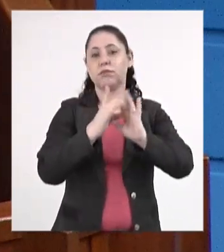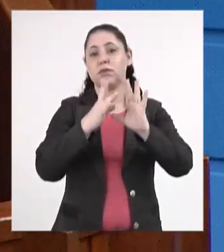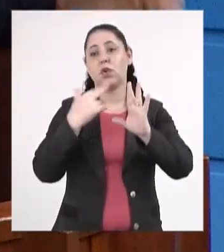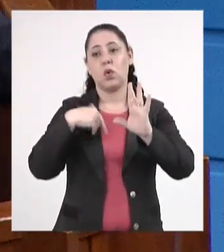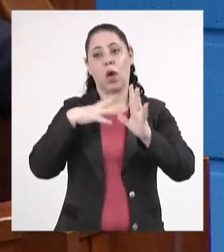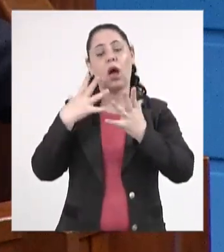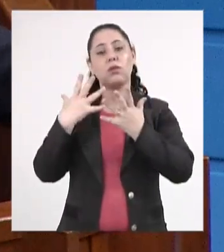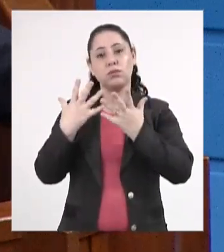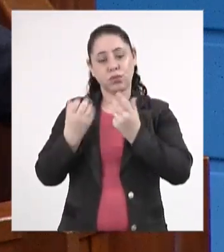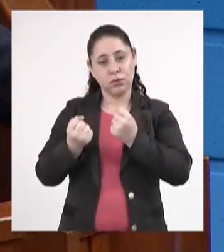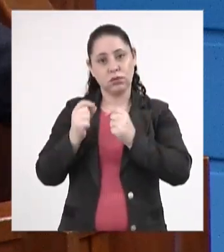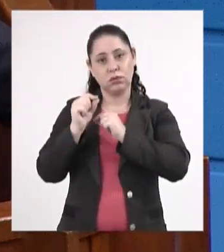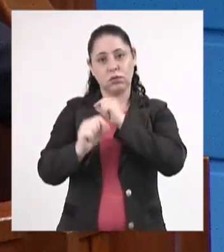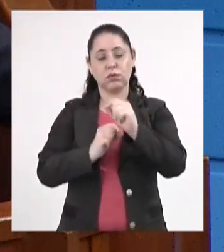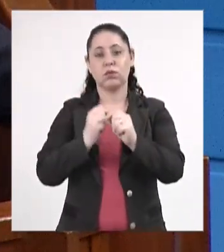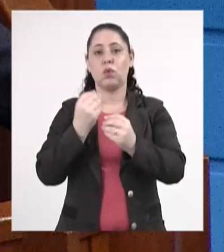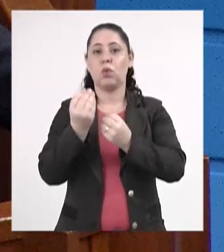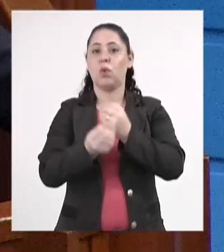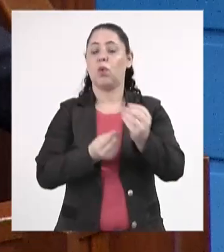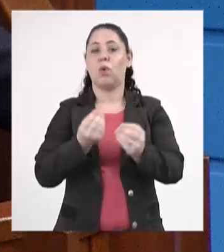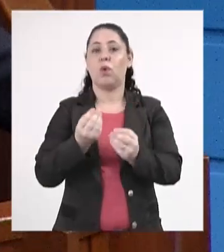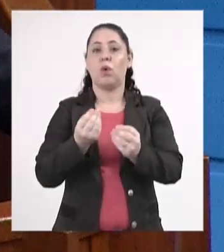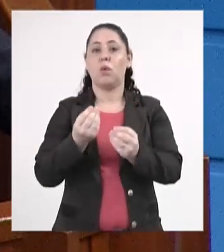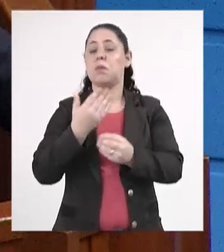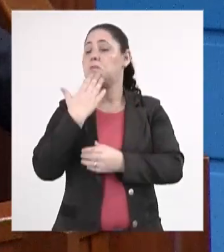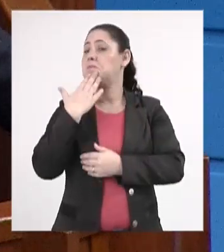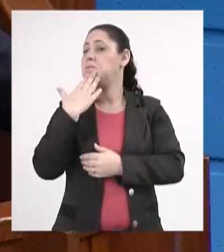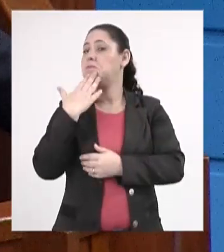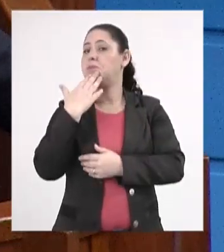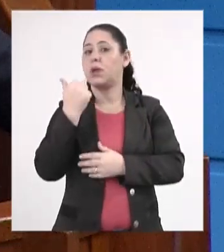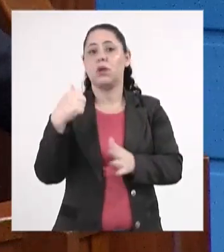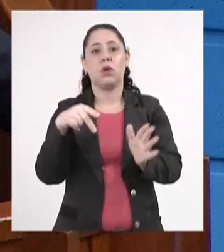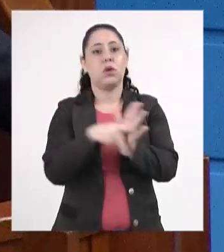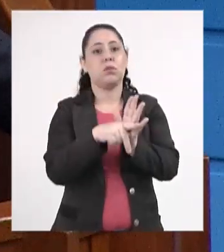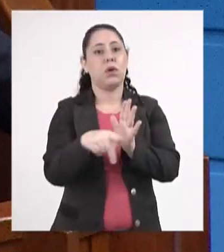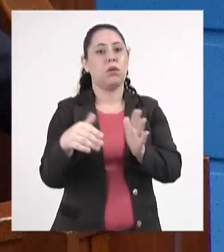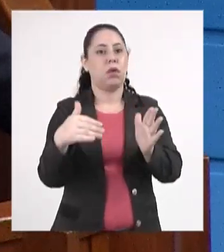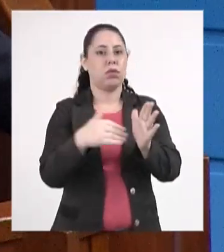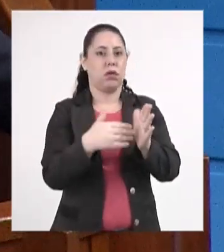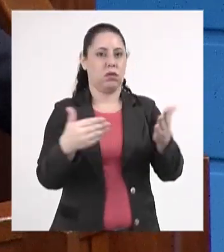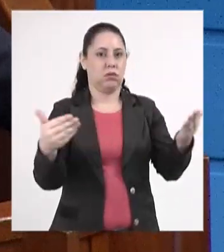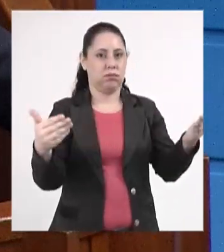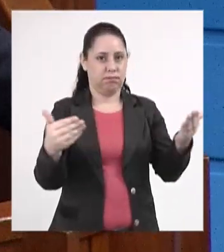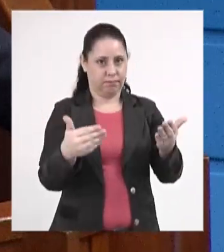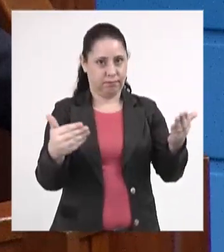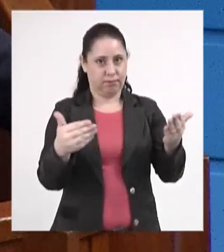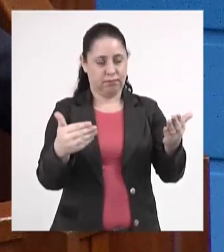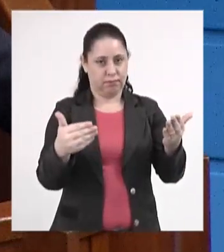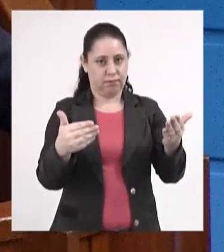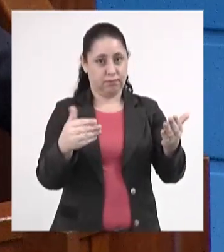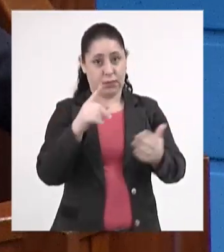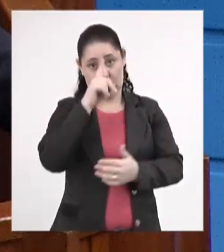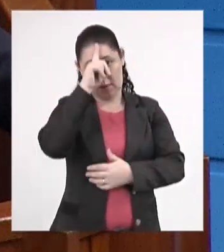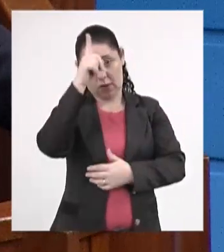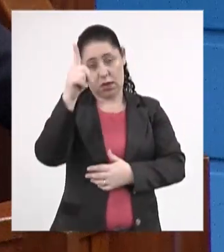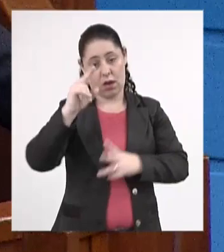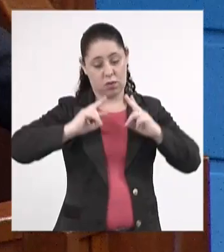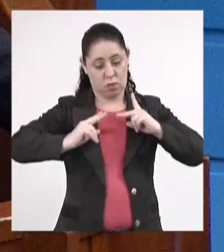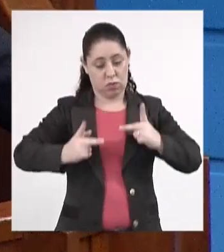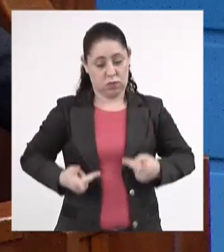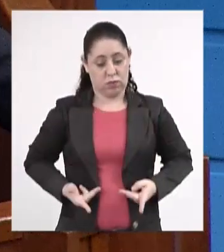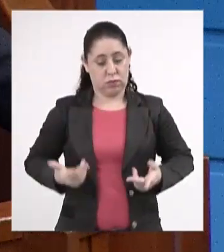regime como o melhor regime até agora inventado pela